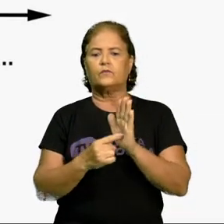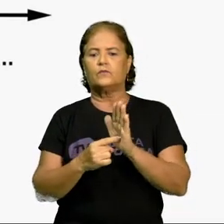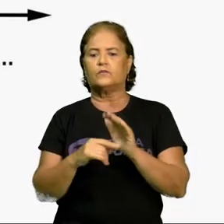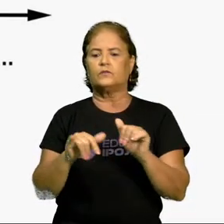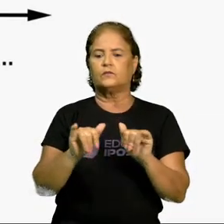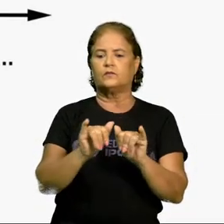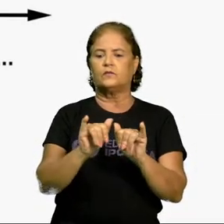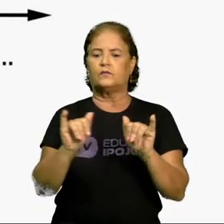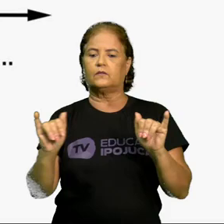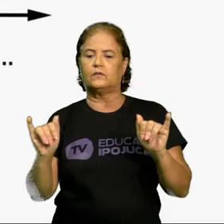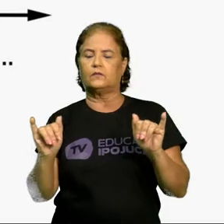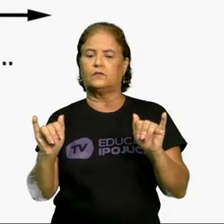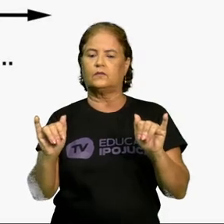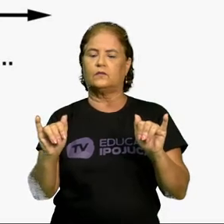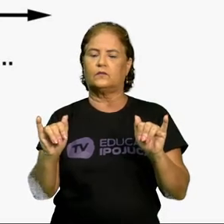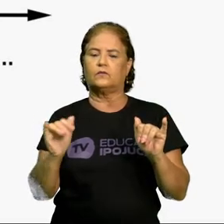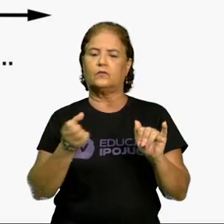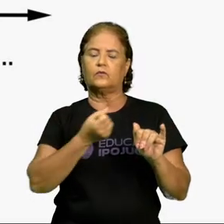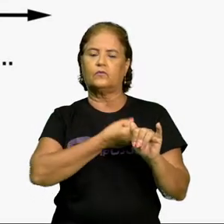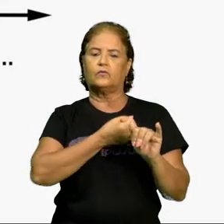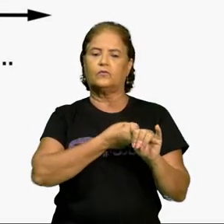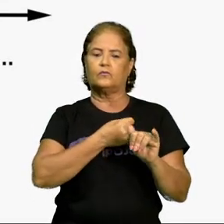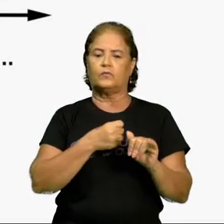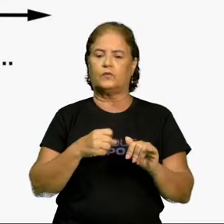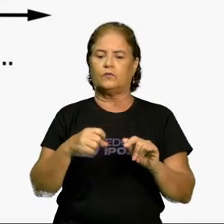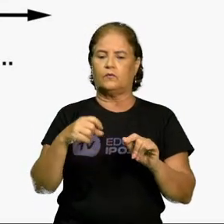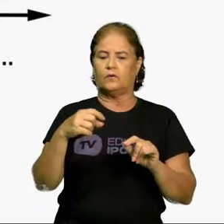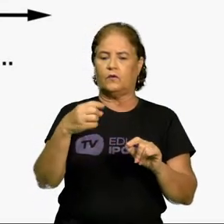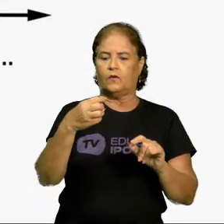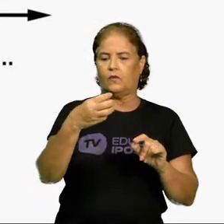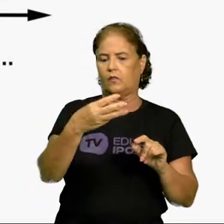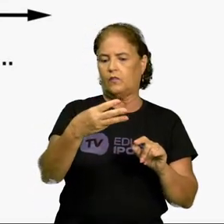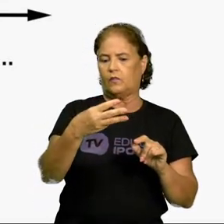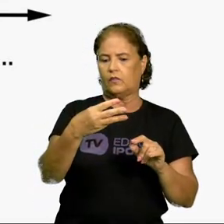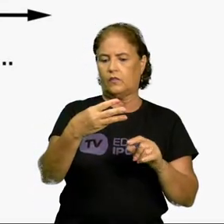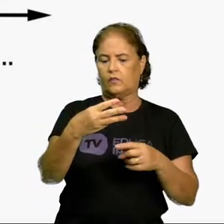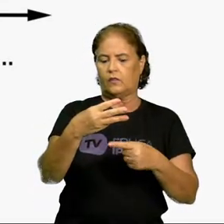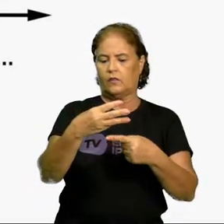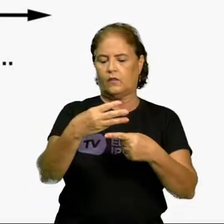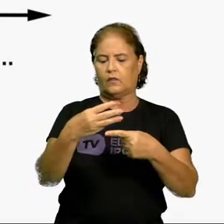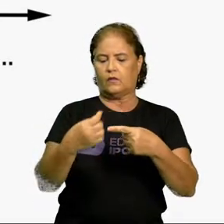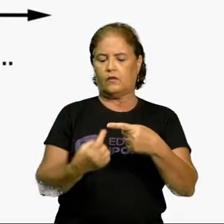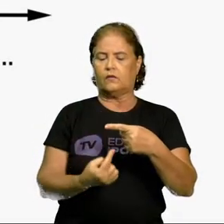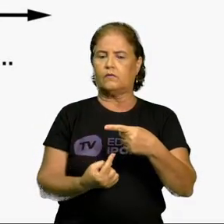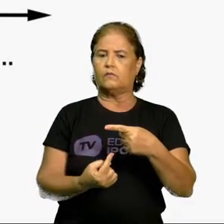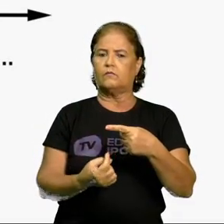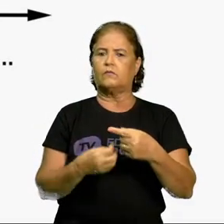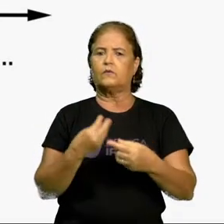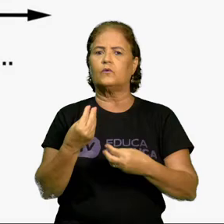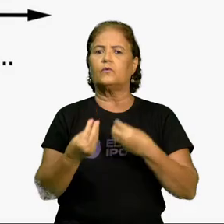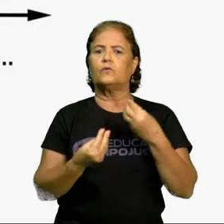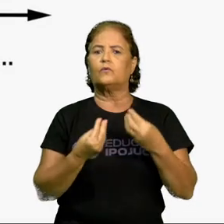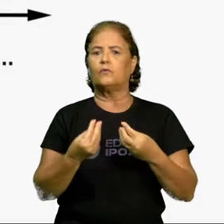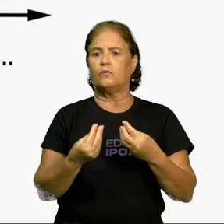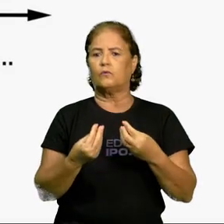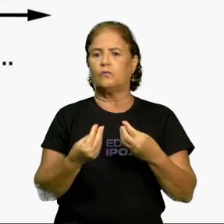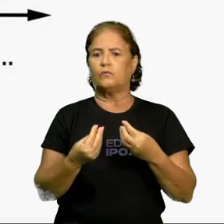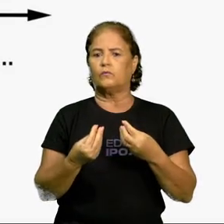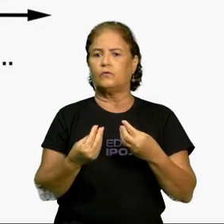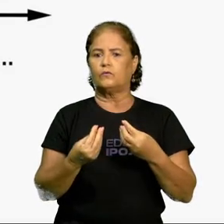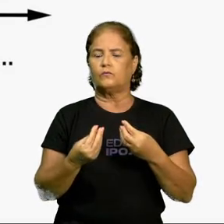seguintes números. 3,5. Como significará esse número na reta numérica?